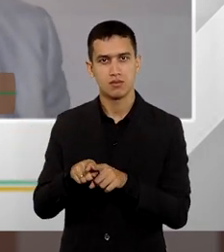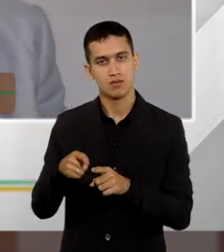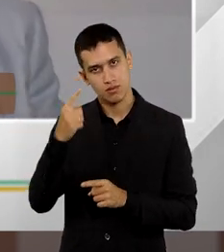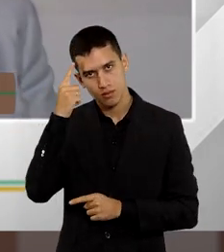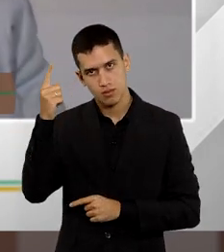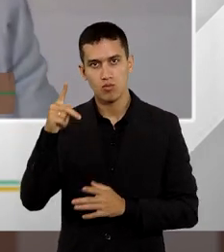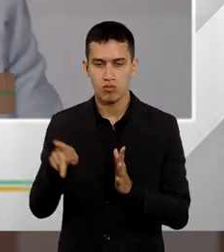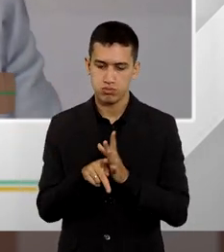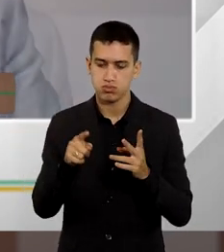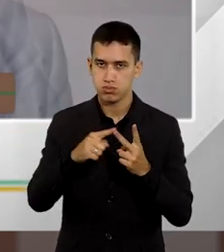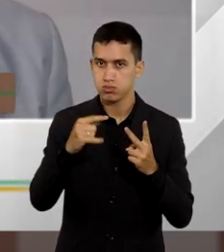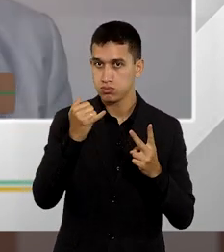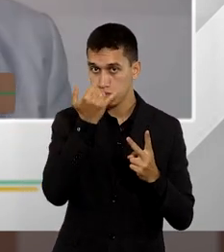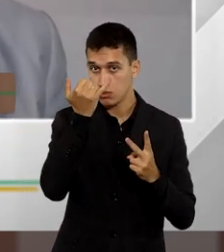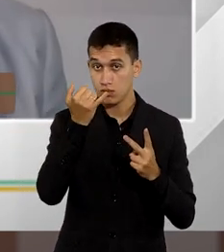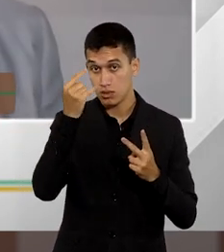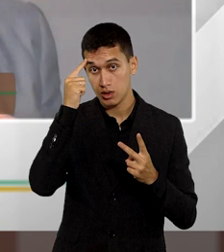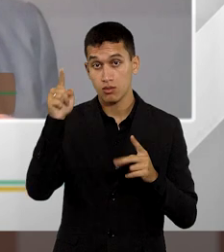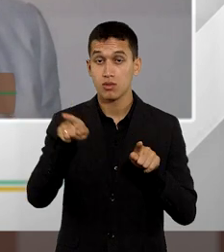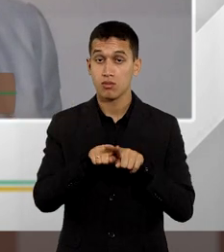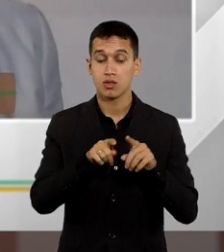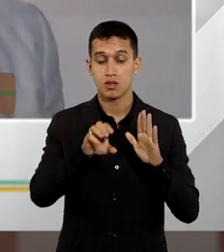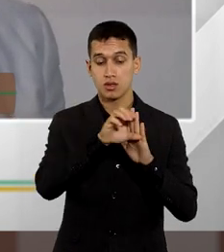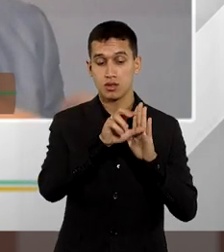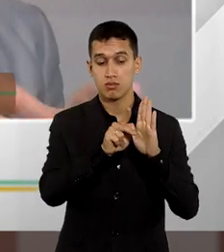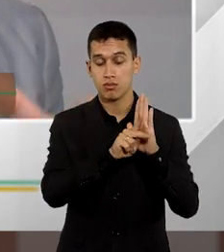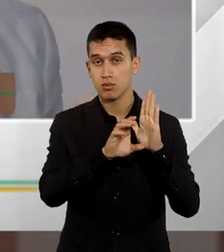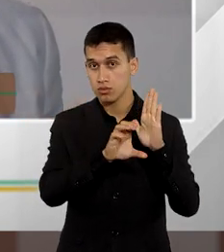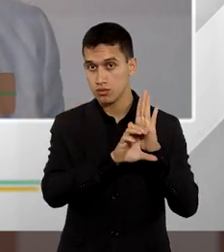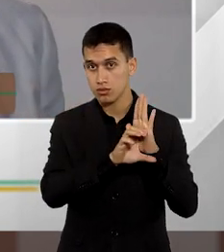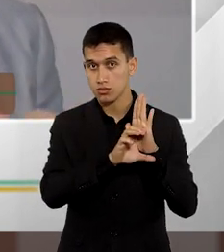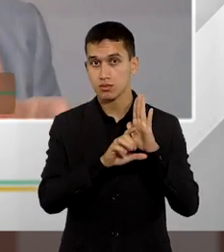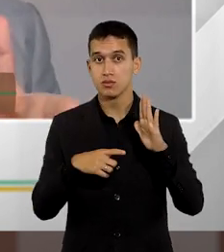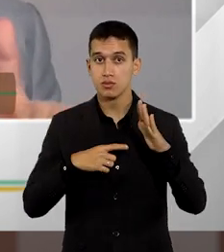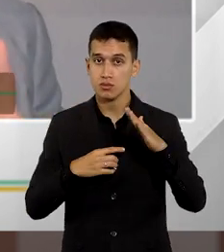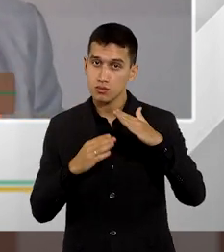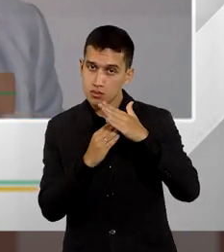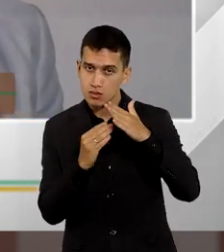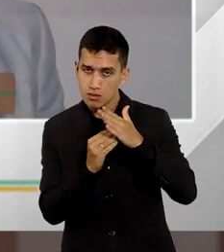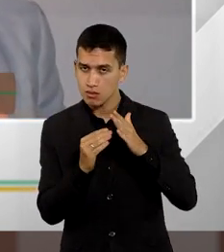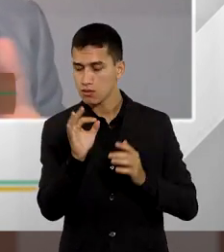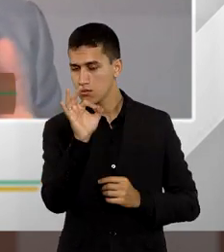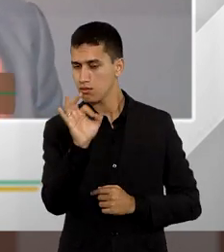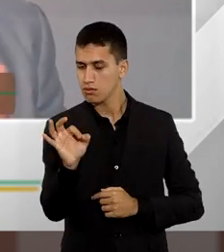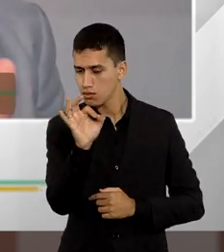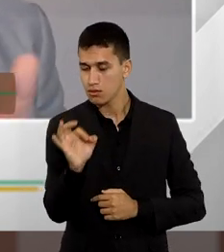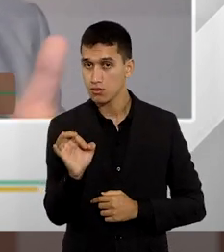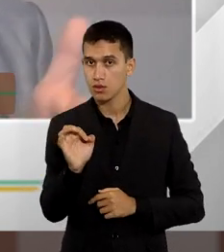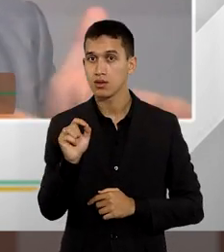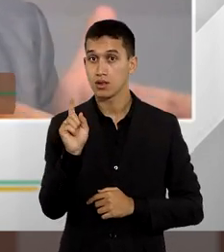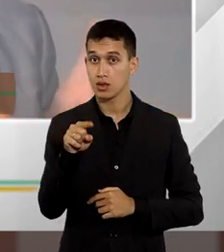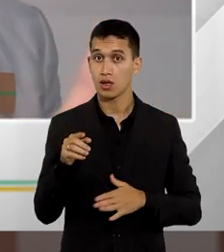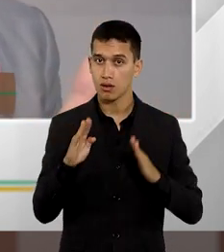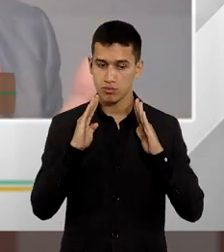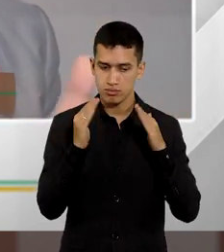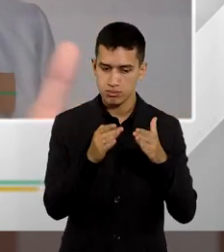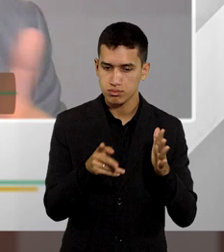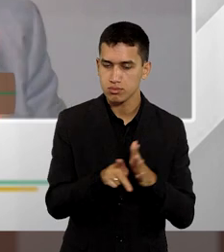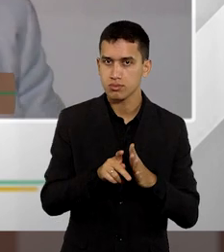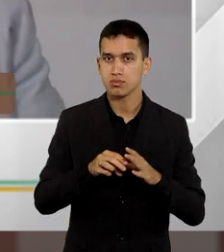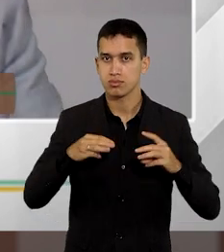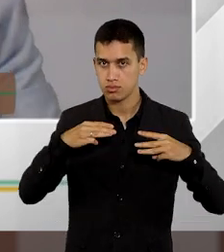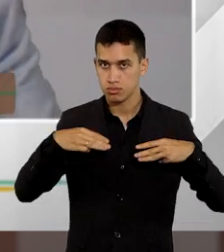é que foi fixada no CPC um limitador, um percentual, que é fixado pelo